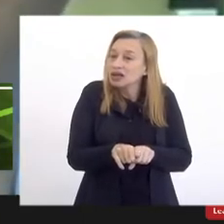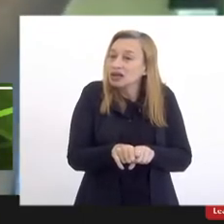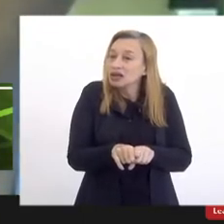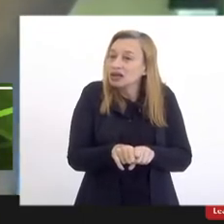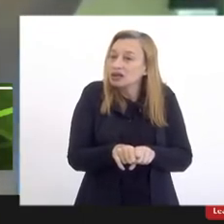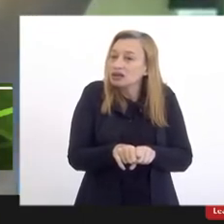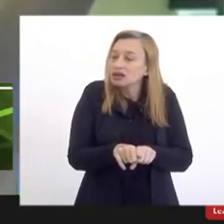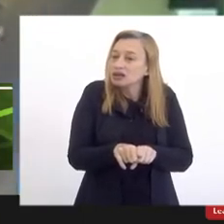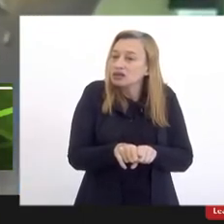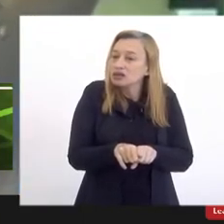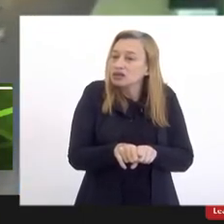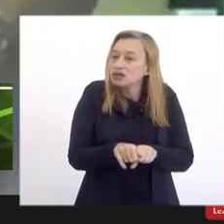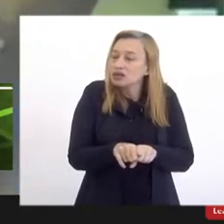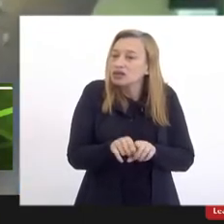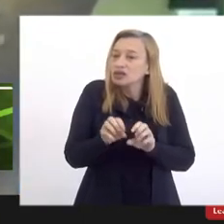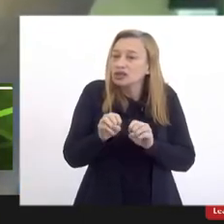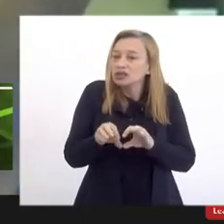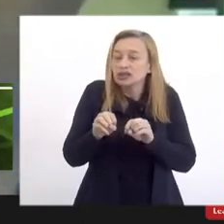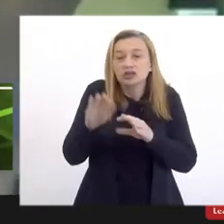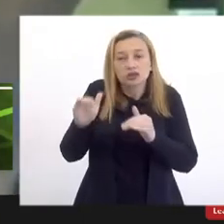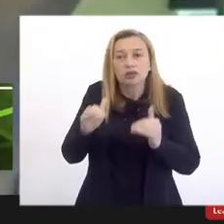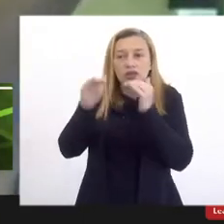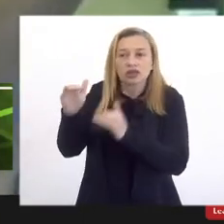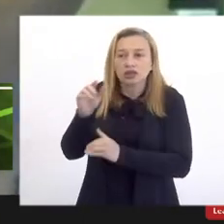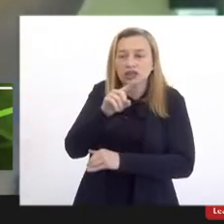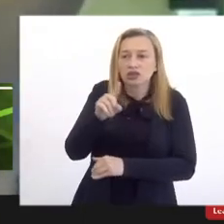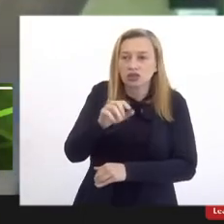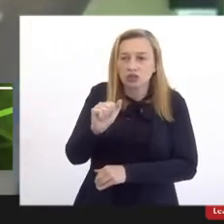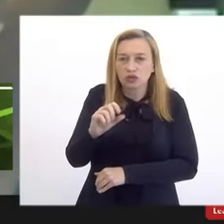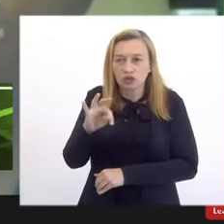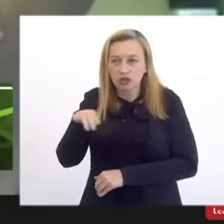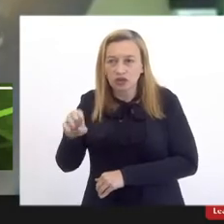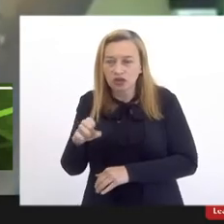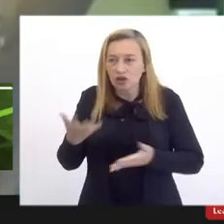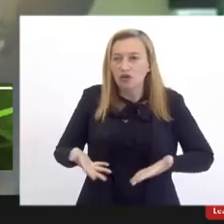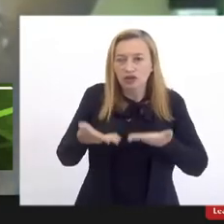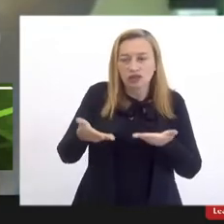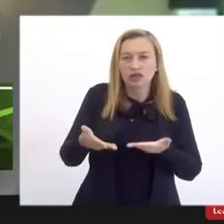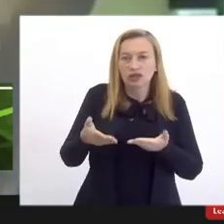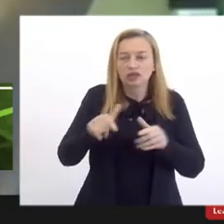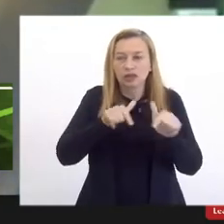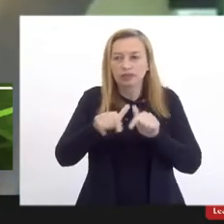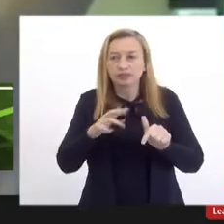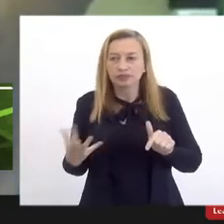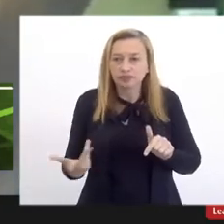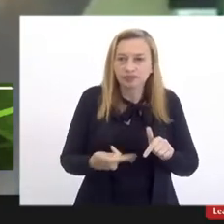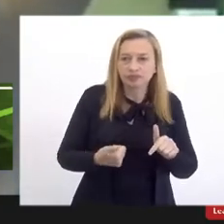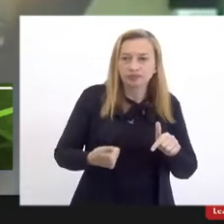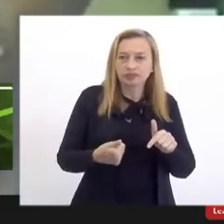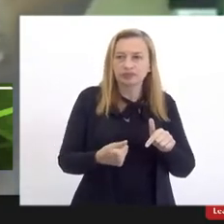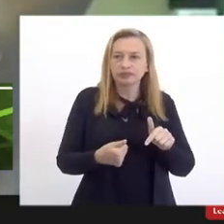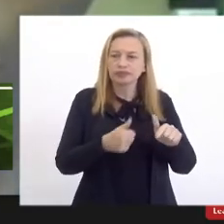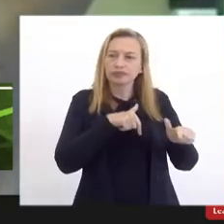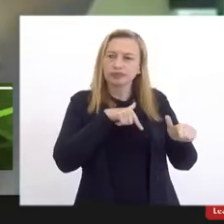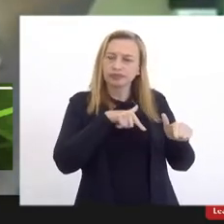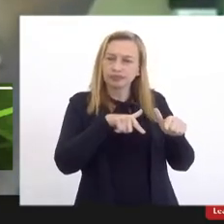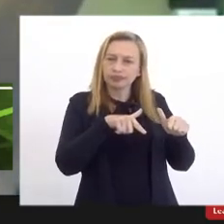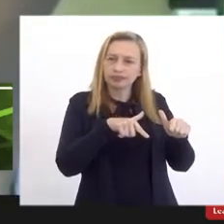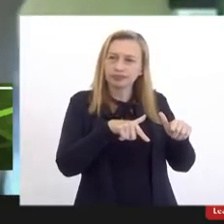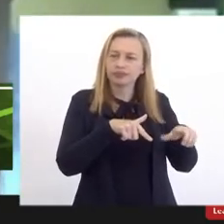o ensino superior na Zona Oeste ofertando serviços de qualidade para a população fluminense.